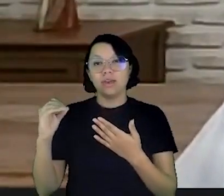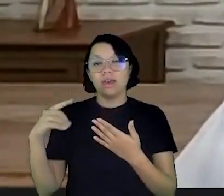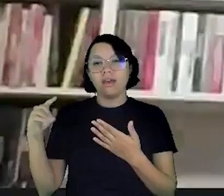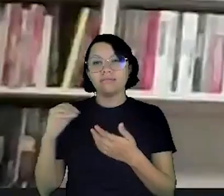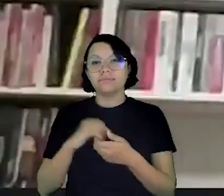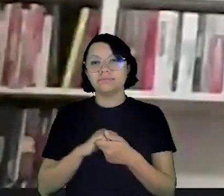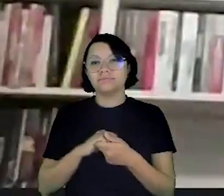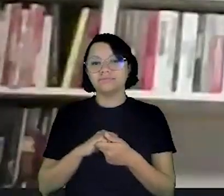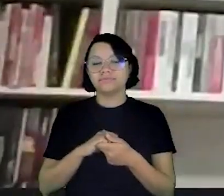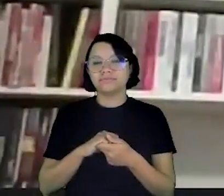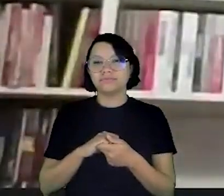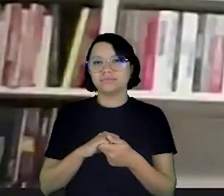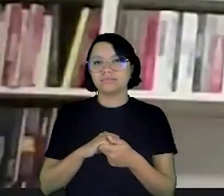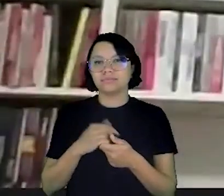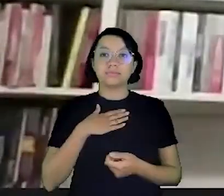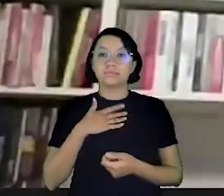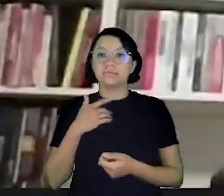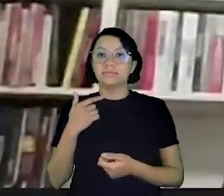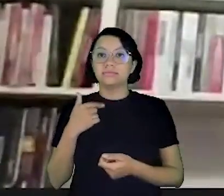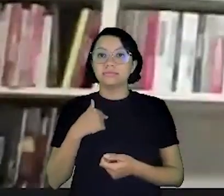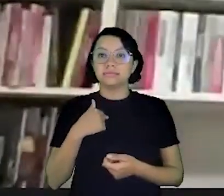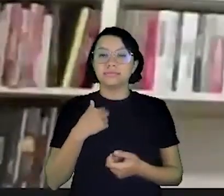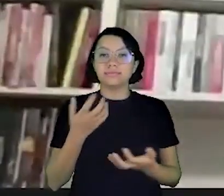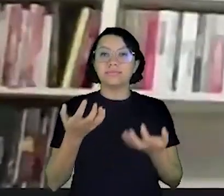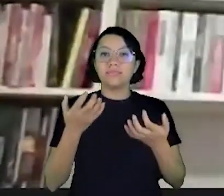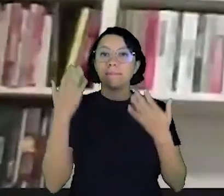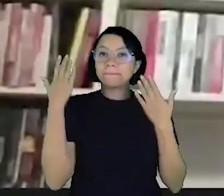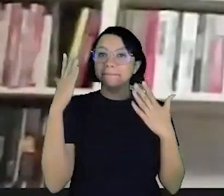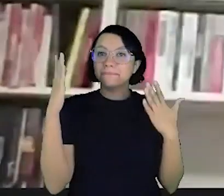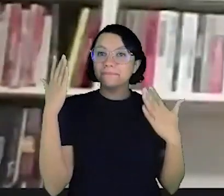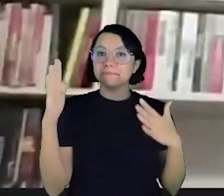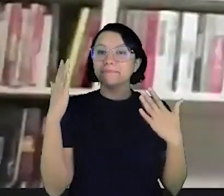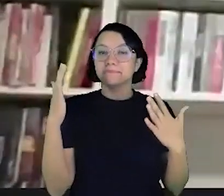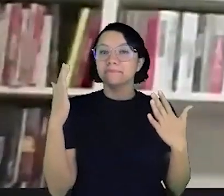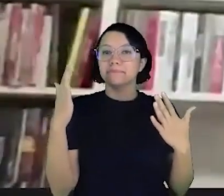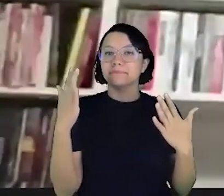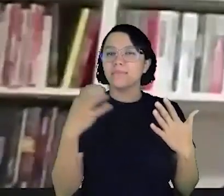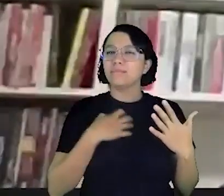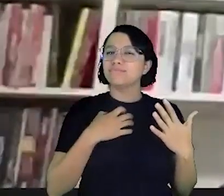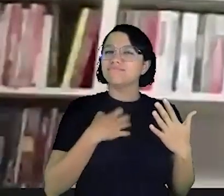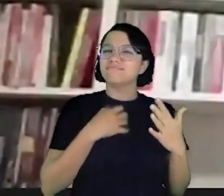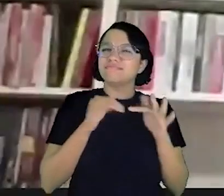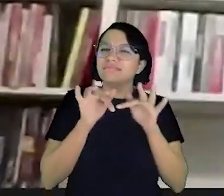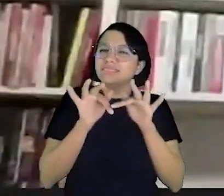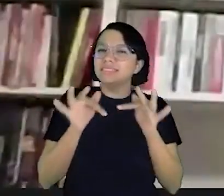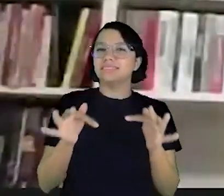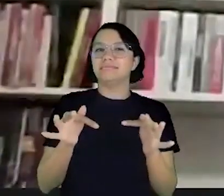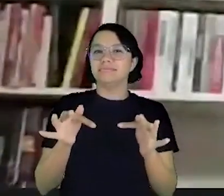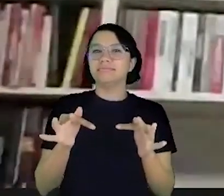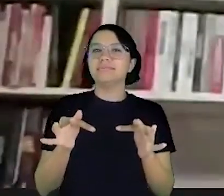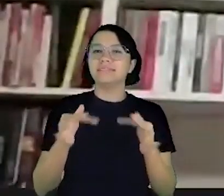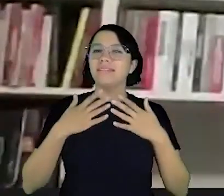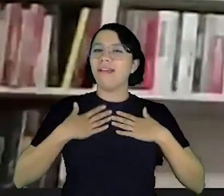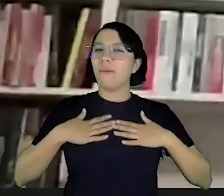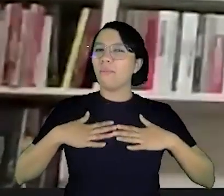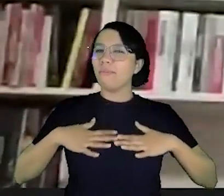Obrigado João eu quero parabenizá-lo pela forma